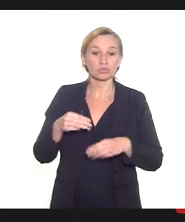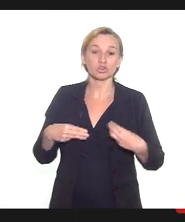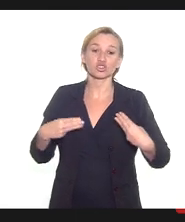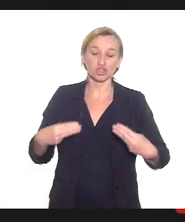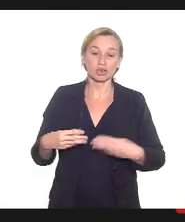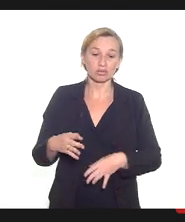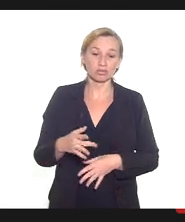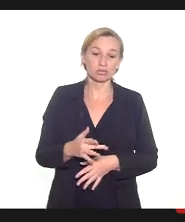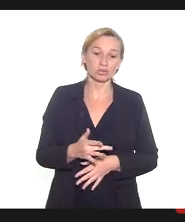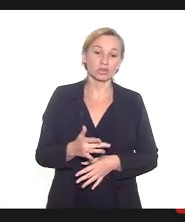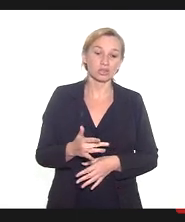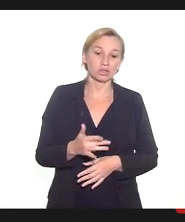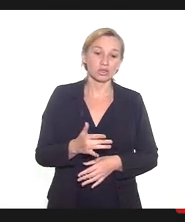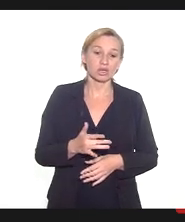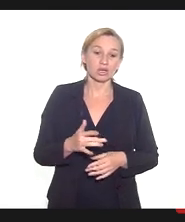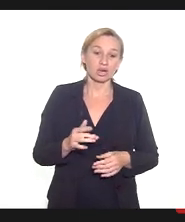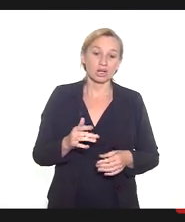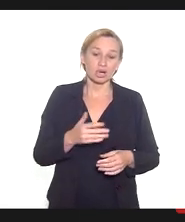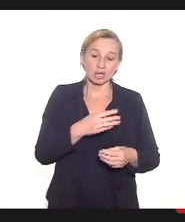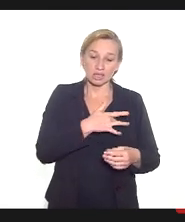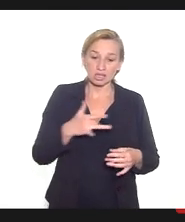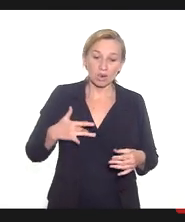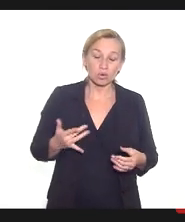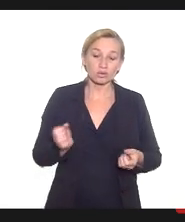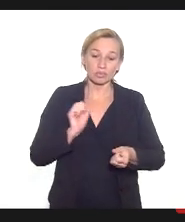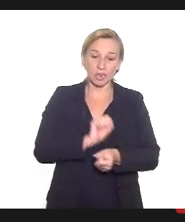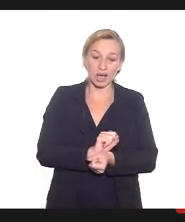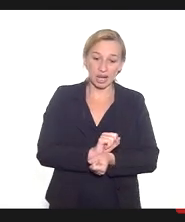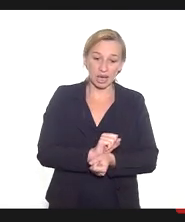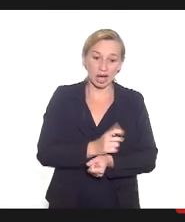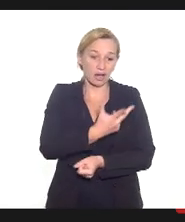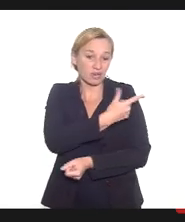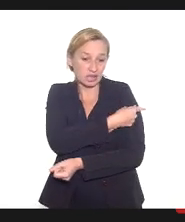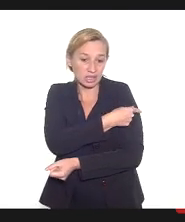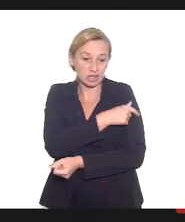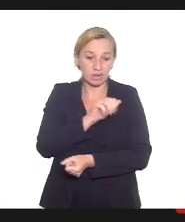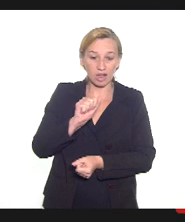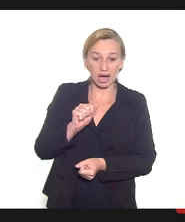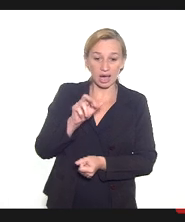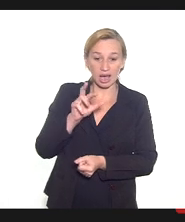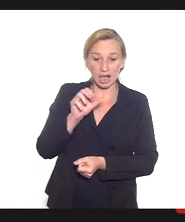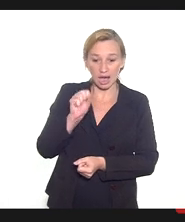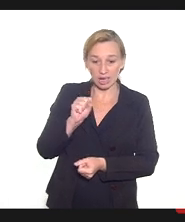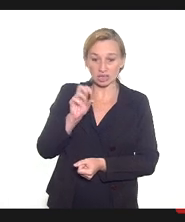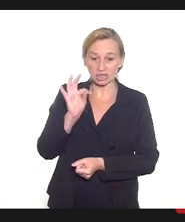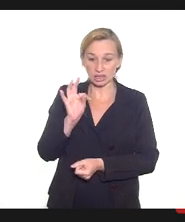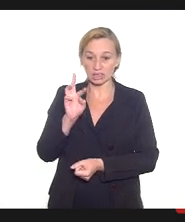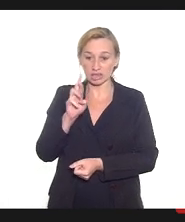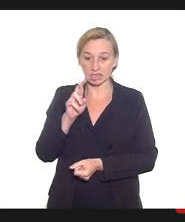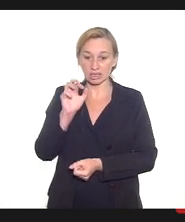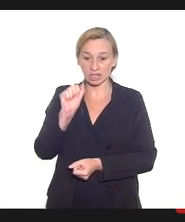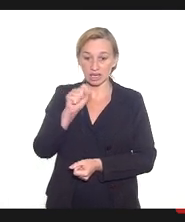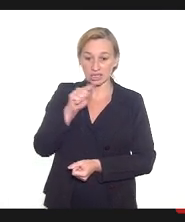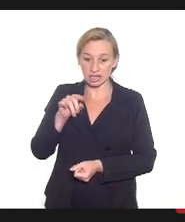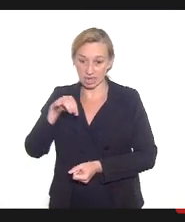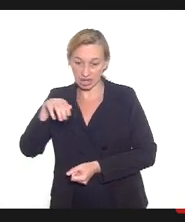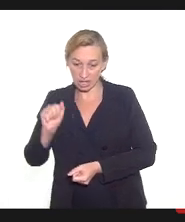além de suspender a vacinação com Oxford e AstraZeneca, que aí a gente pode dizer, tá, tudo bem,